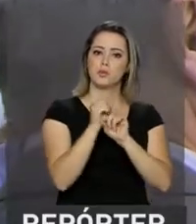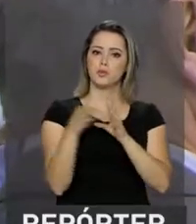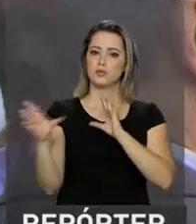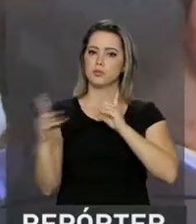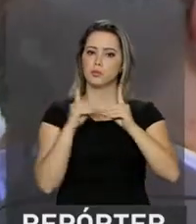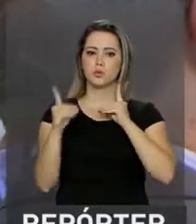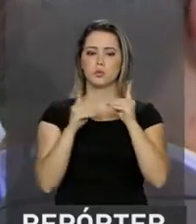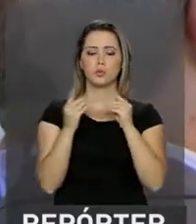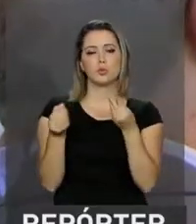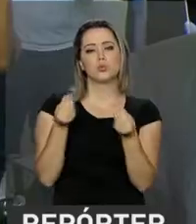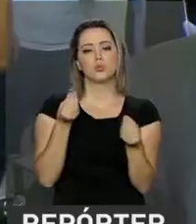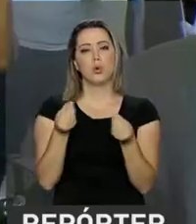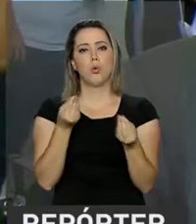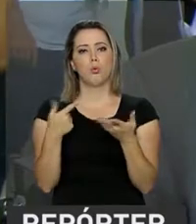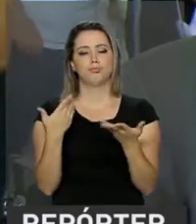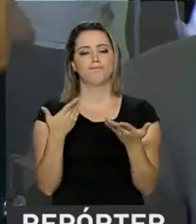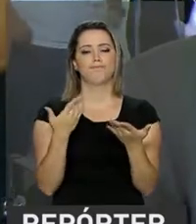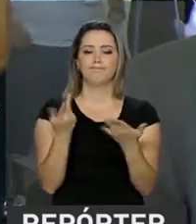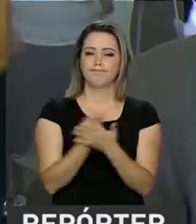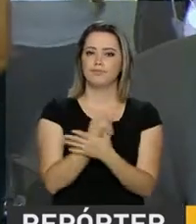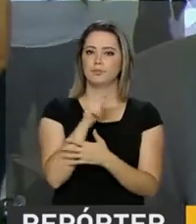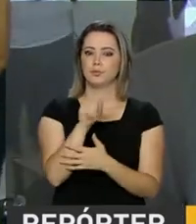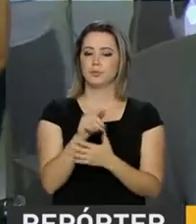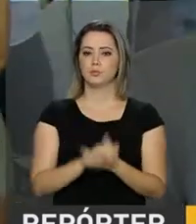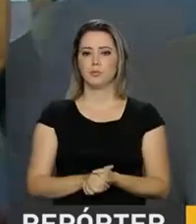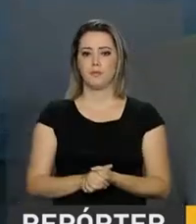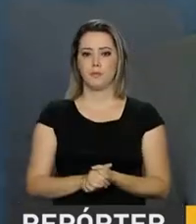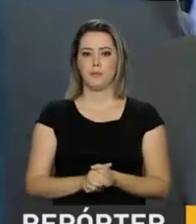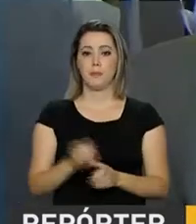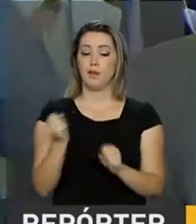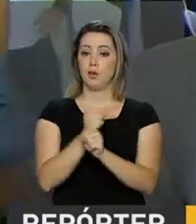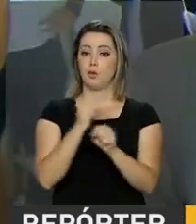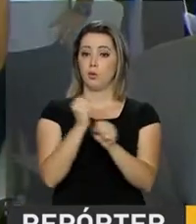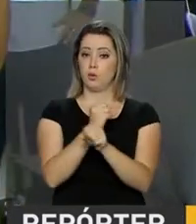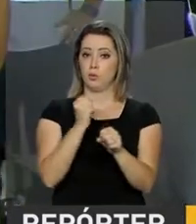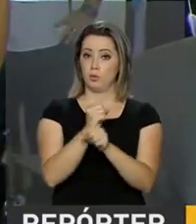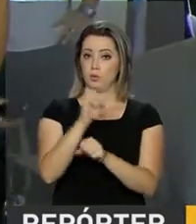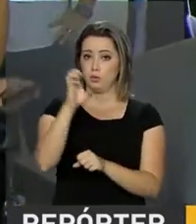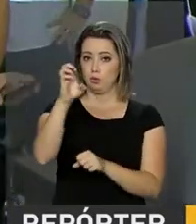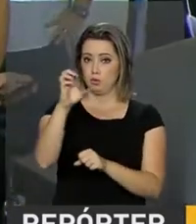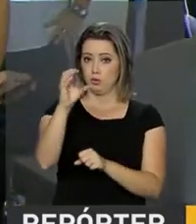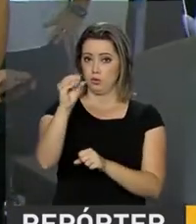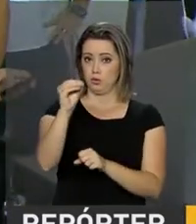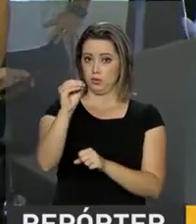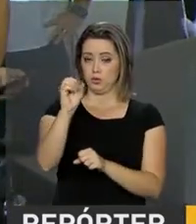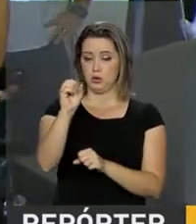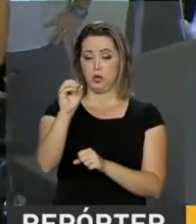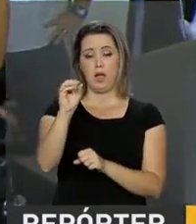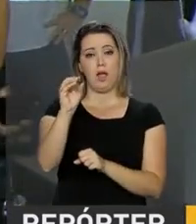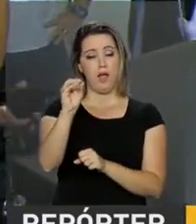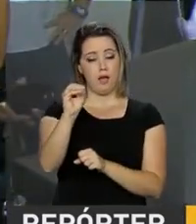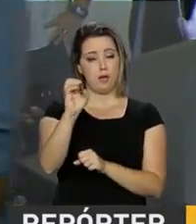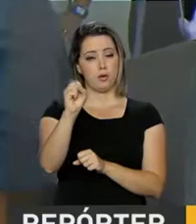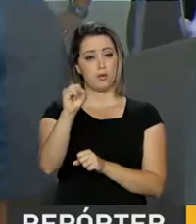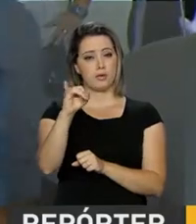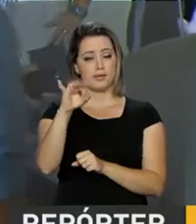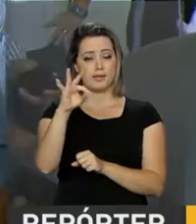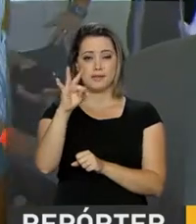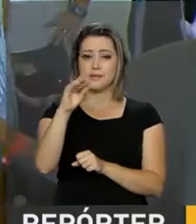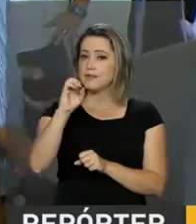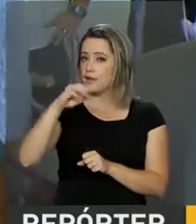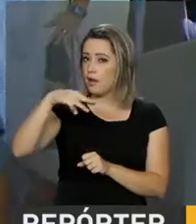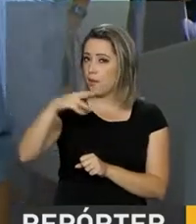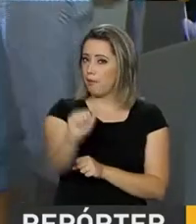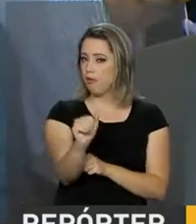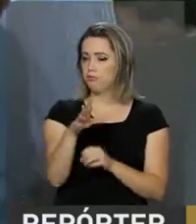debater sobre o assunto. A construção desse ecossistema de inovação, como a gente pensa, Cidades Inteligentes, só